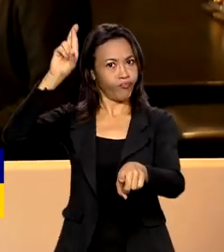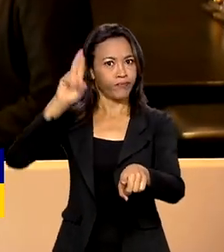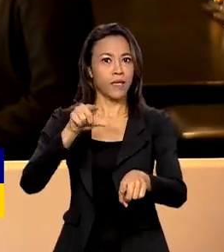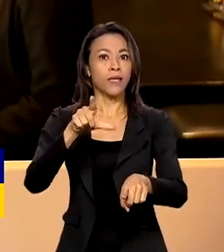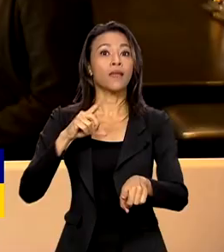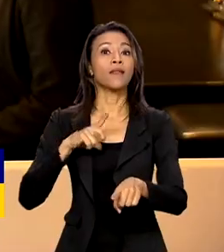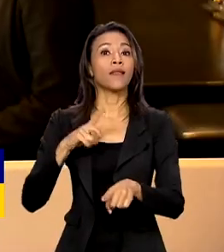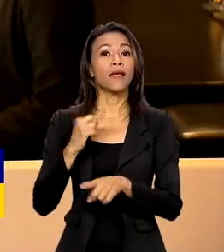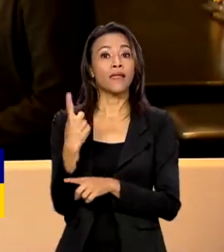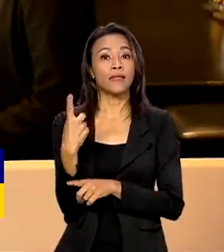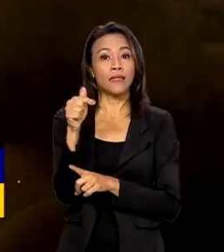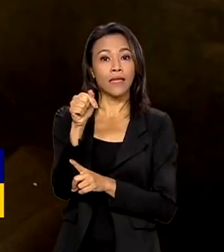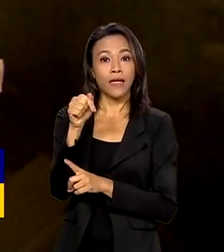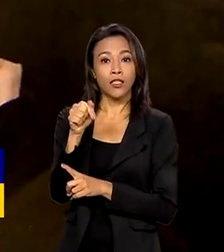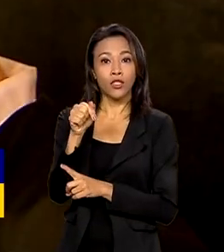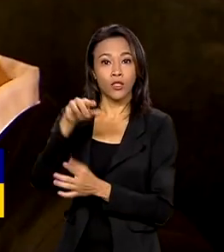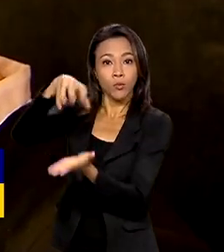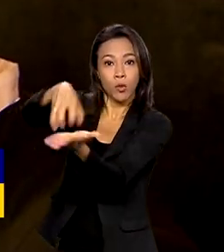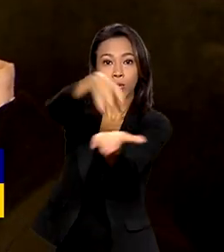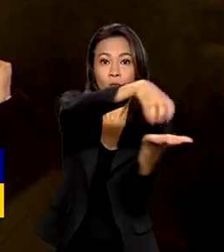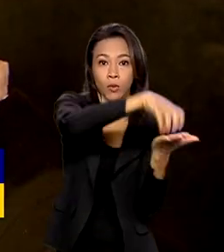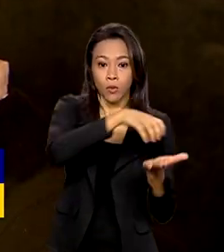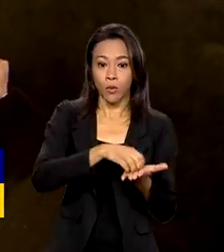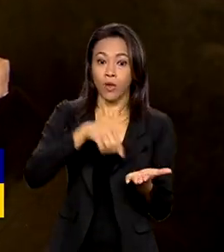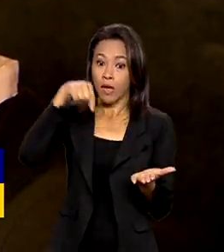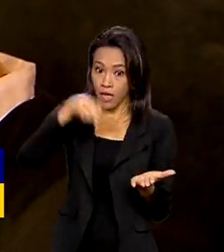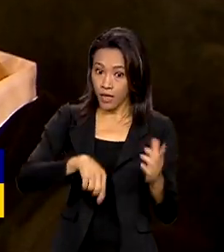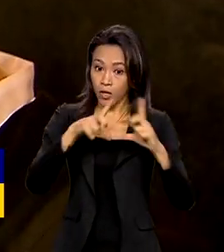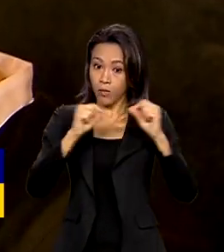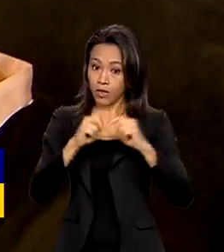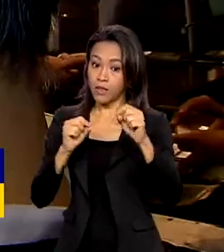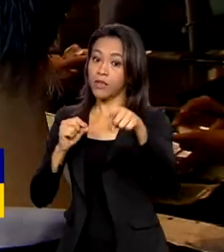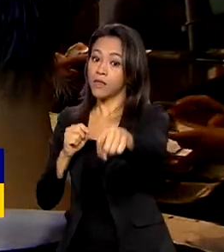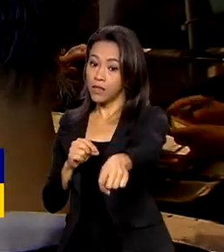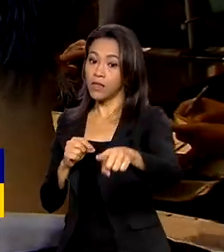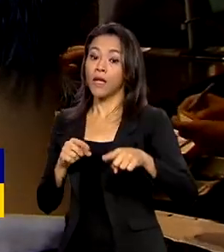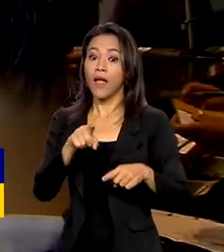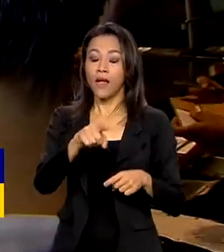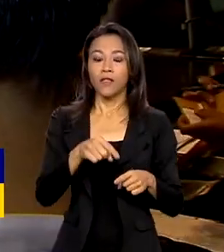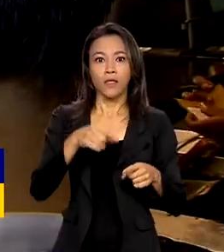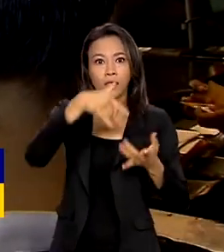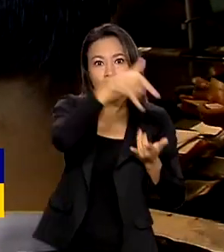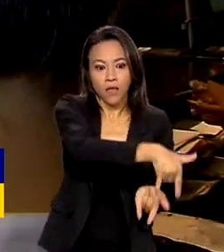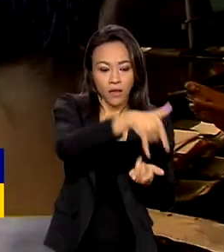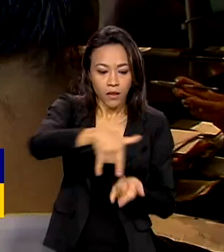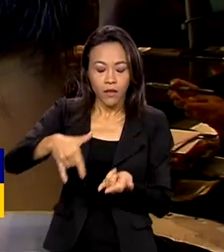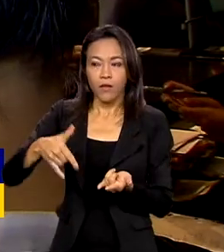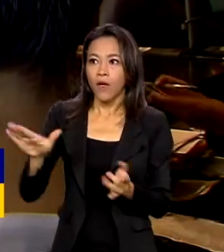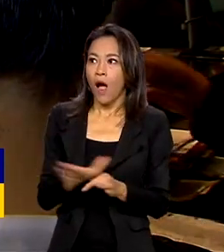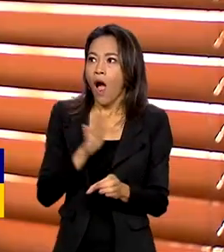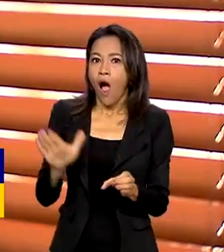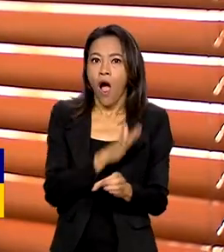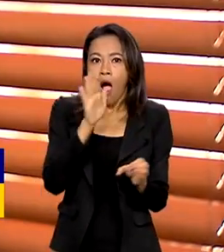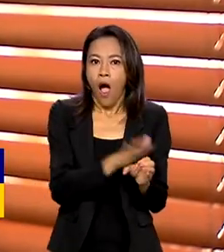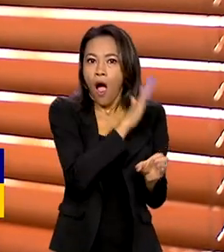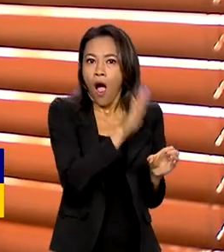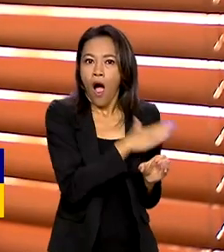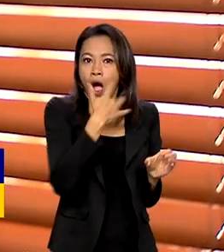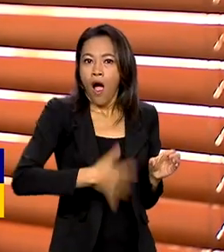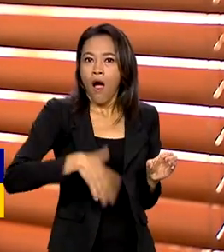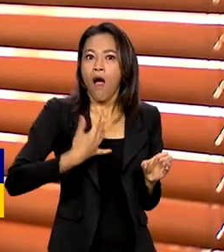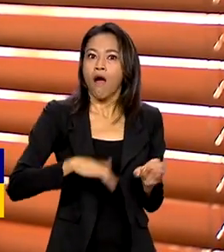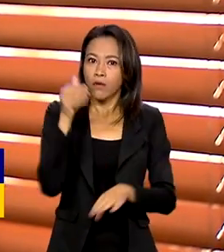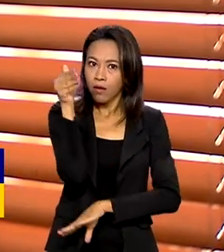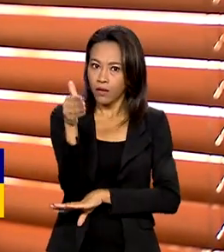unidades no Rio de Janeiro e em Brasília. A ocupação dos leitos vem aumentando de forma gradual. Com muito